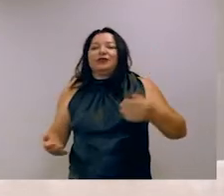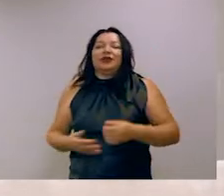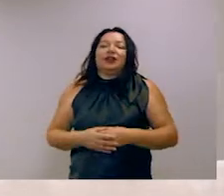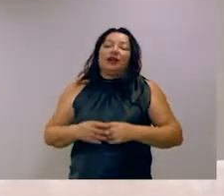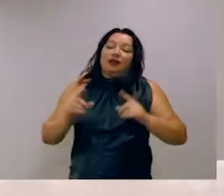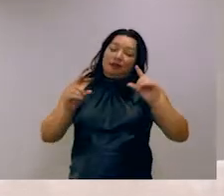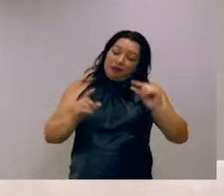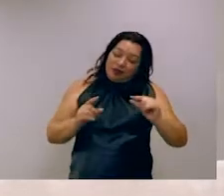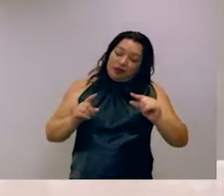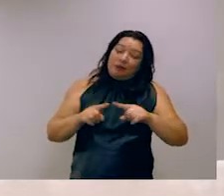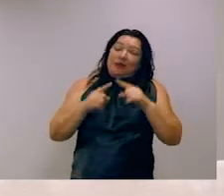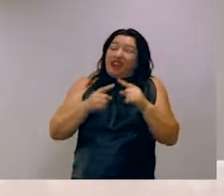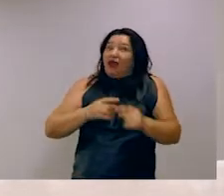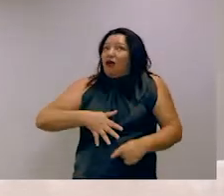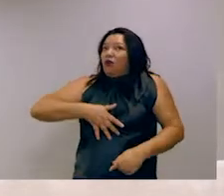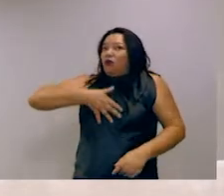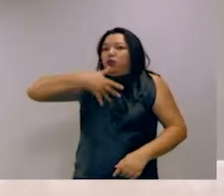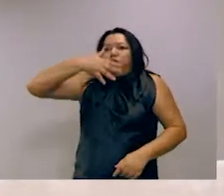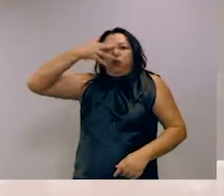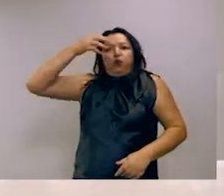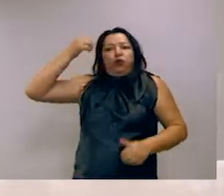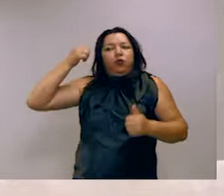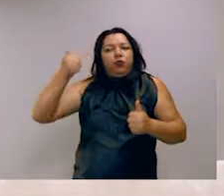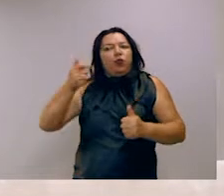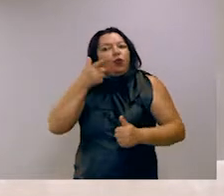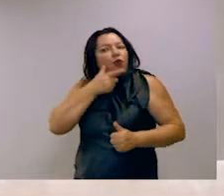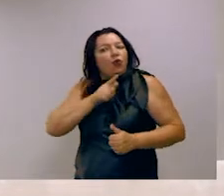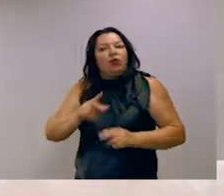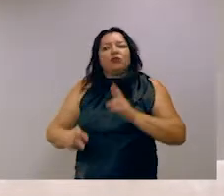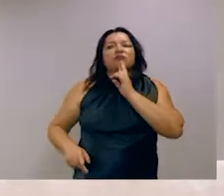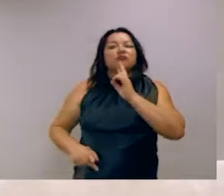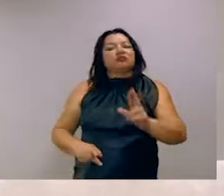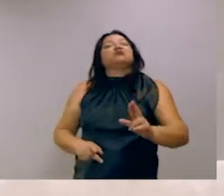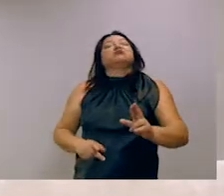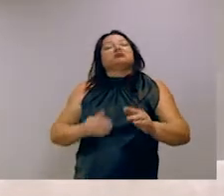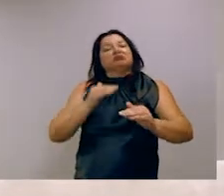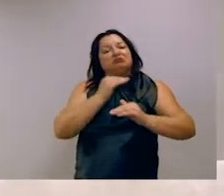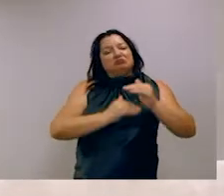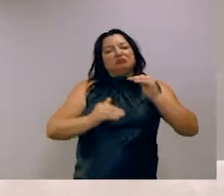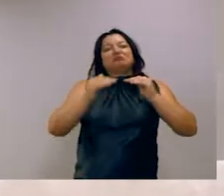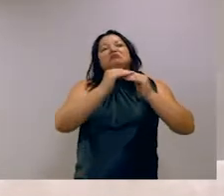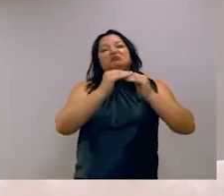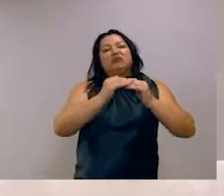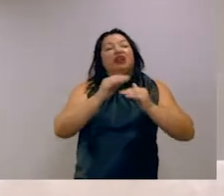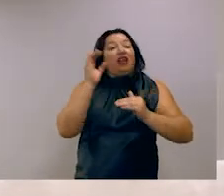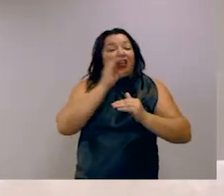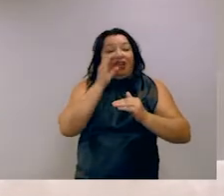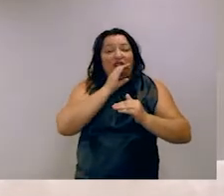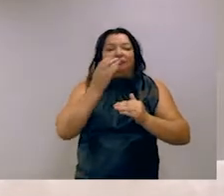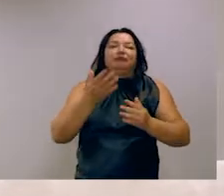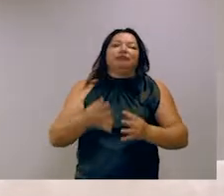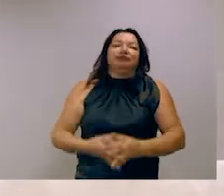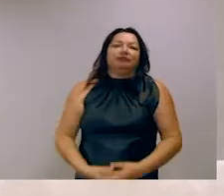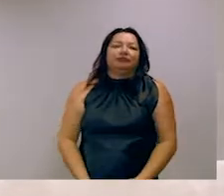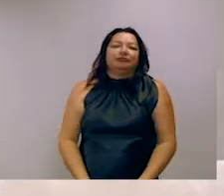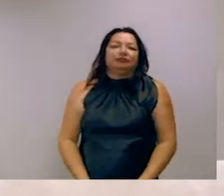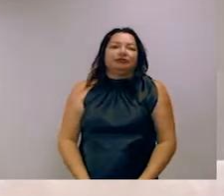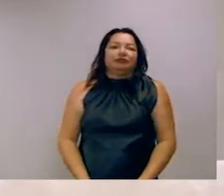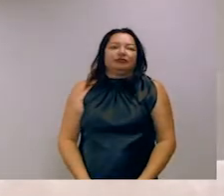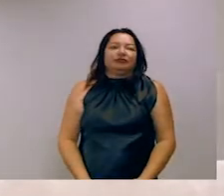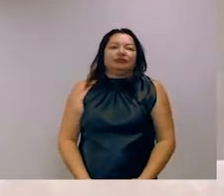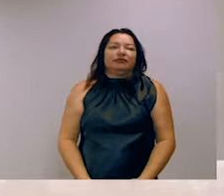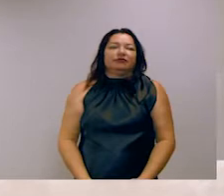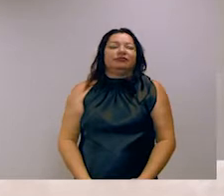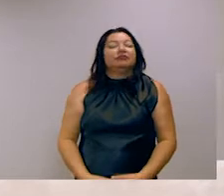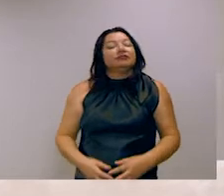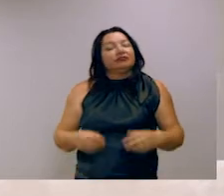a velocidade com que esses desempenhos estão crescendo é muito rápida ou seja espera-se